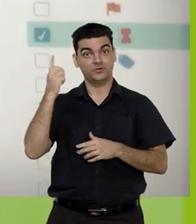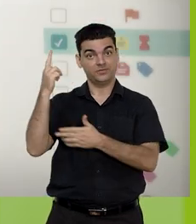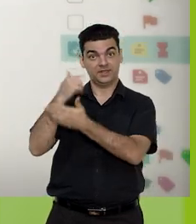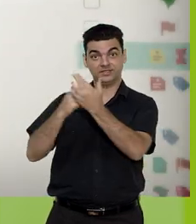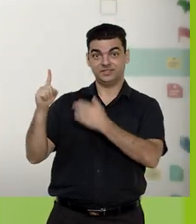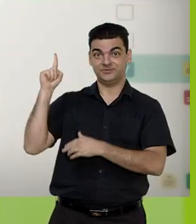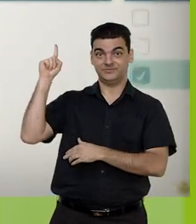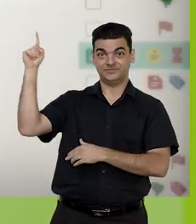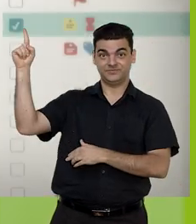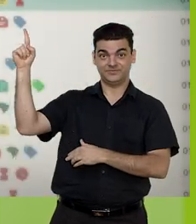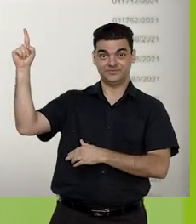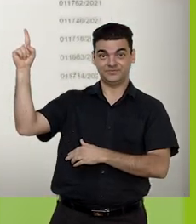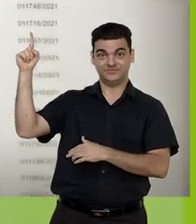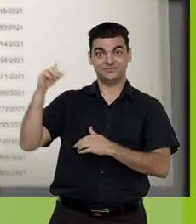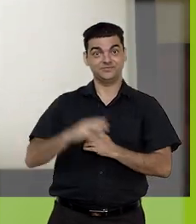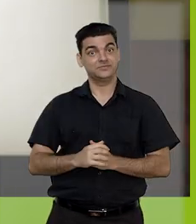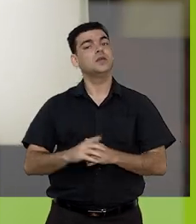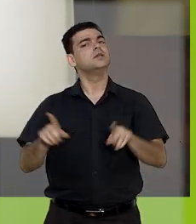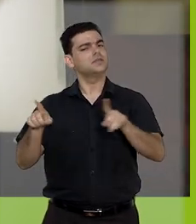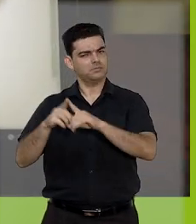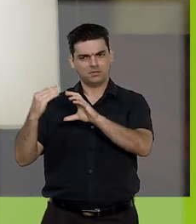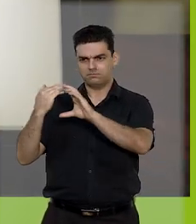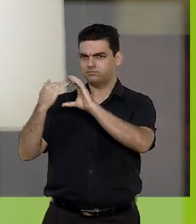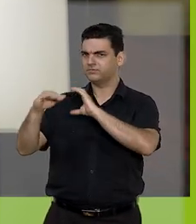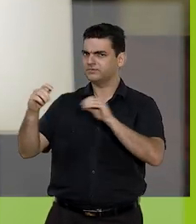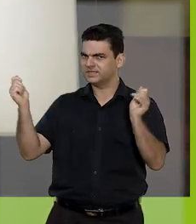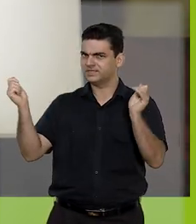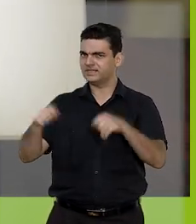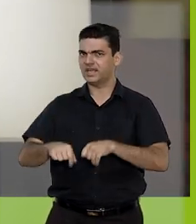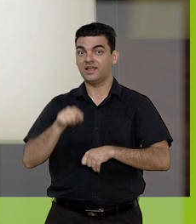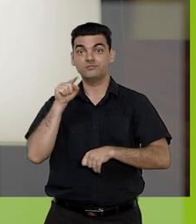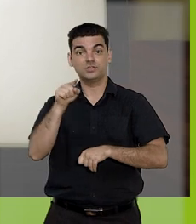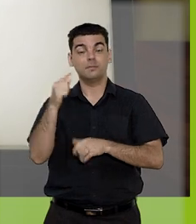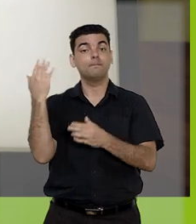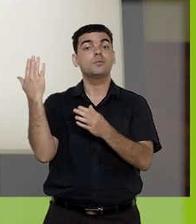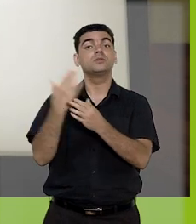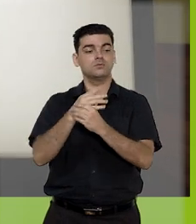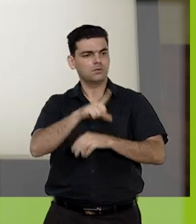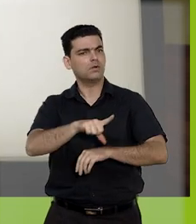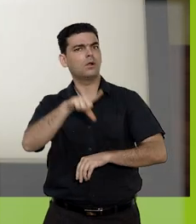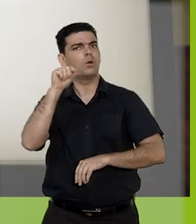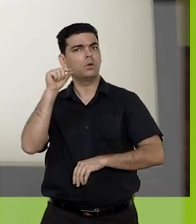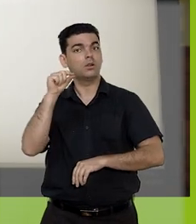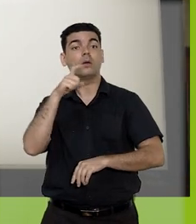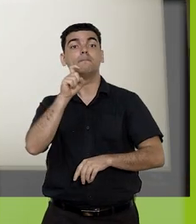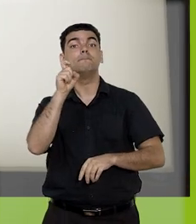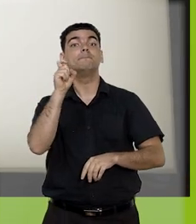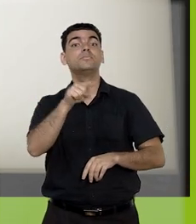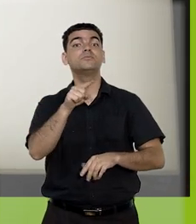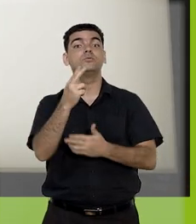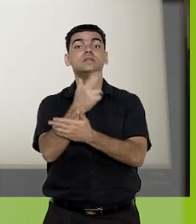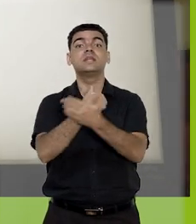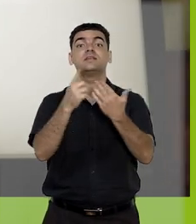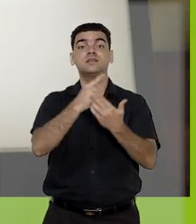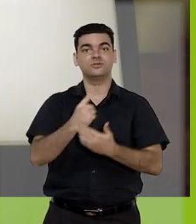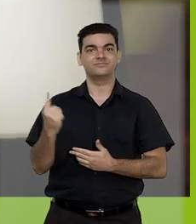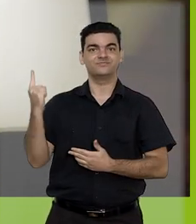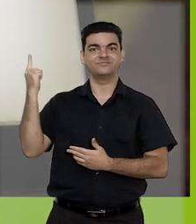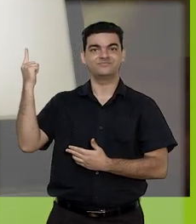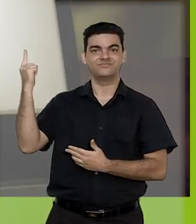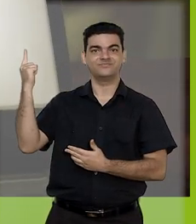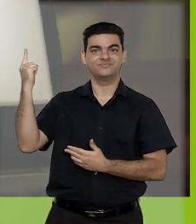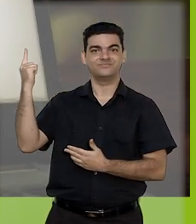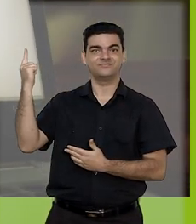clique sobre este ícone. O envio também pode ser feito a partir da tela do processo escolhido, clicando no símbolo